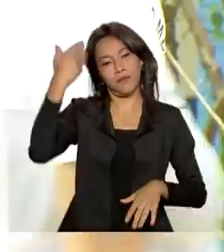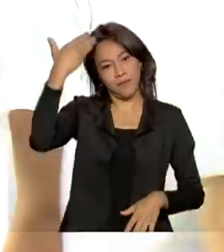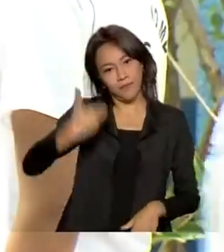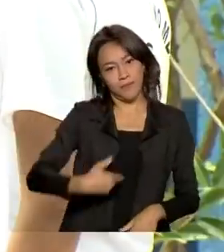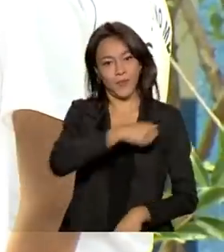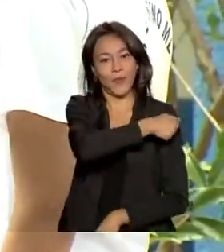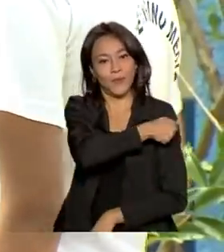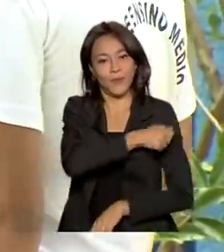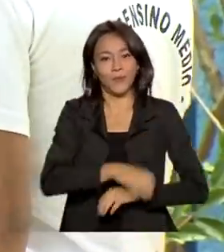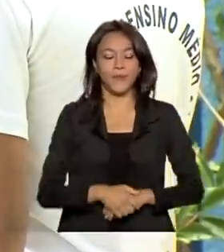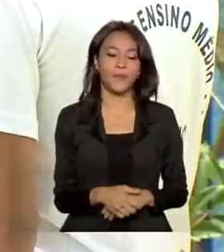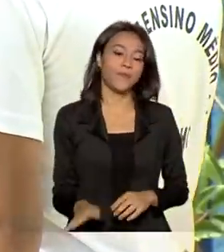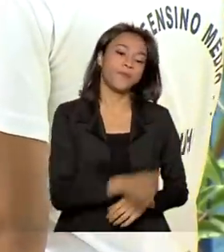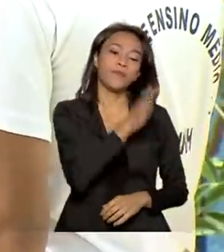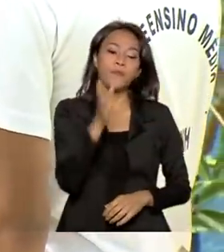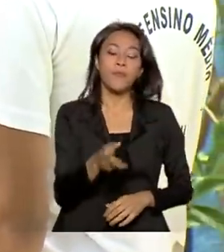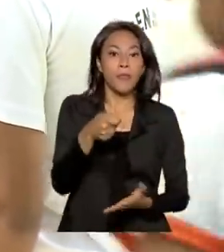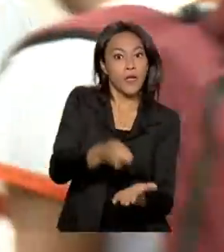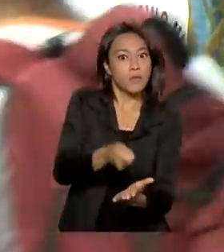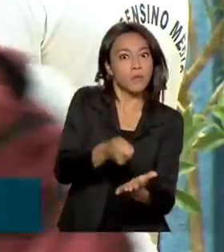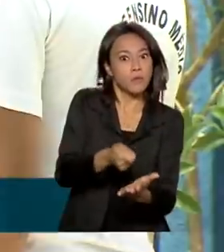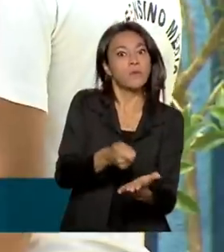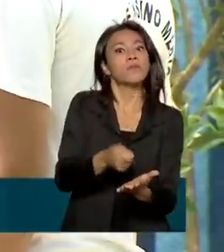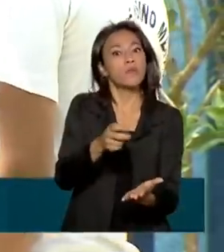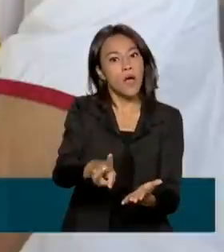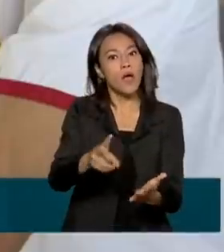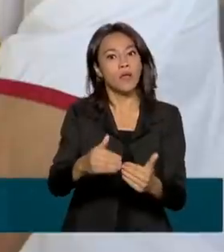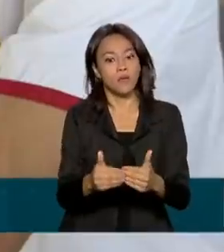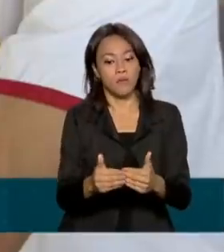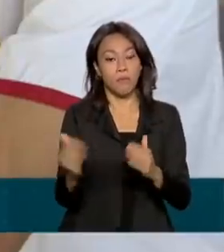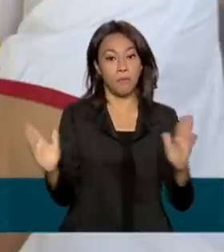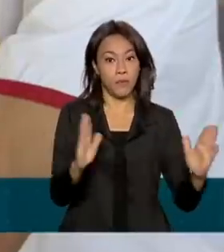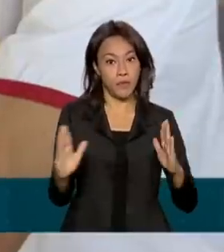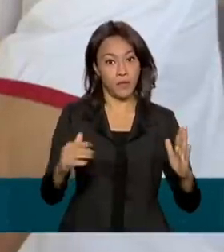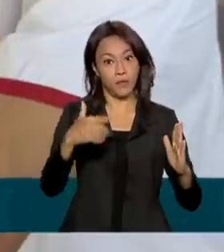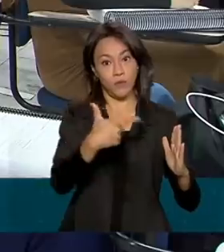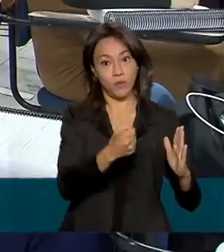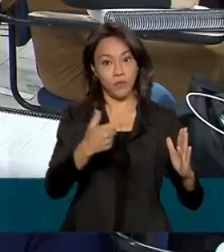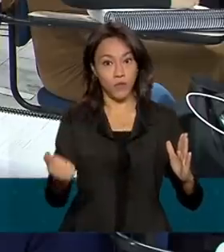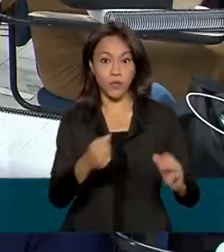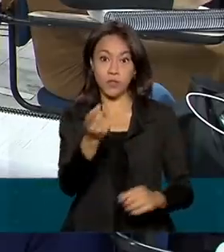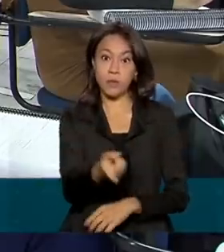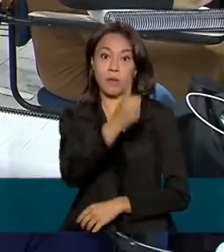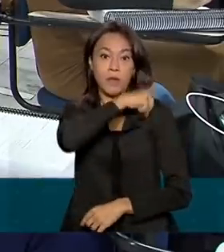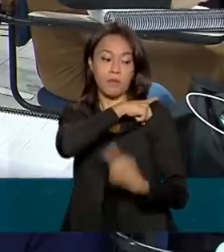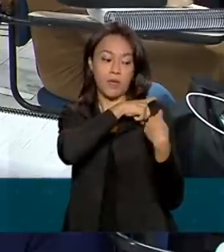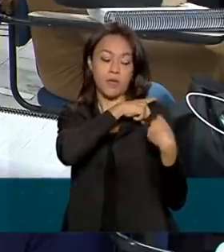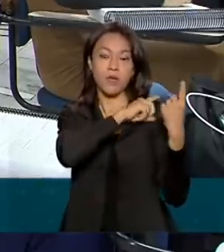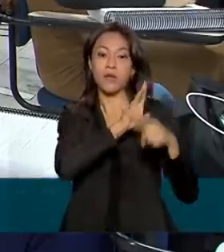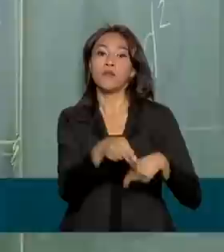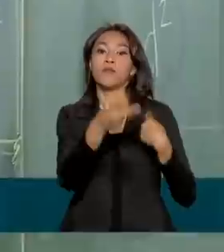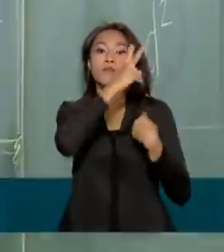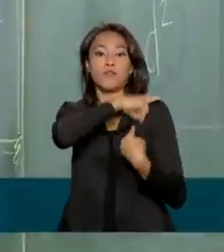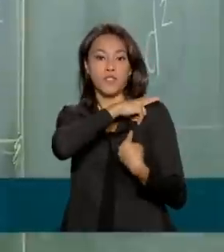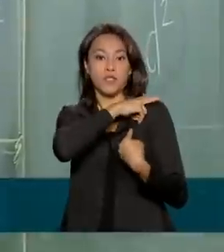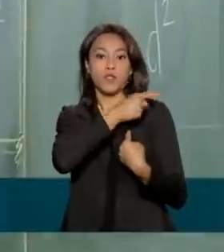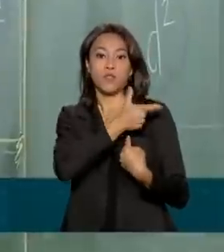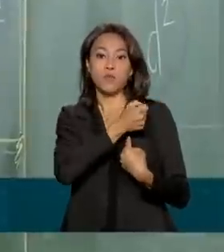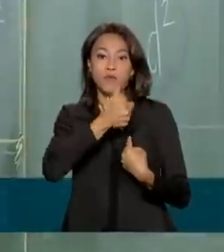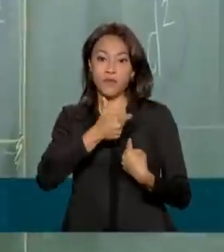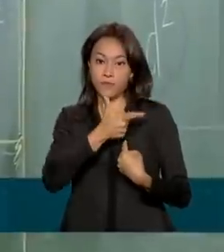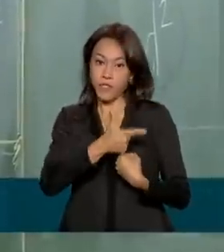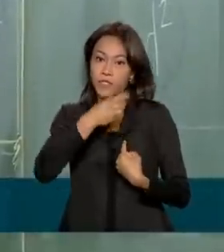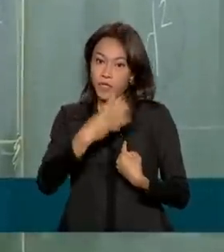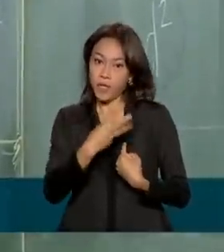As mudanças são obrigatórias em 2022 para a primeira série, em 2023 para a segunda. A expectativa